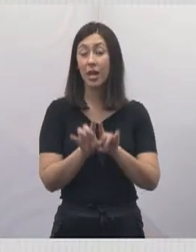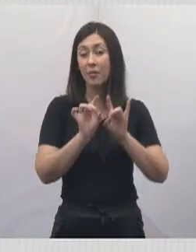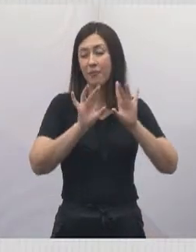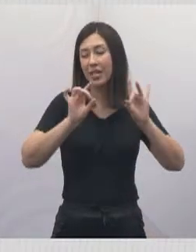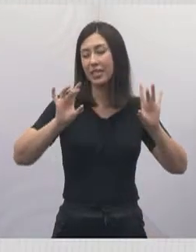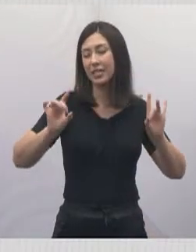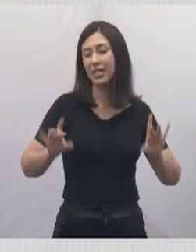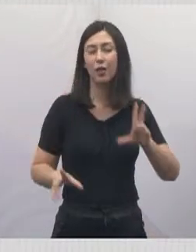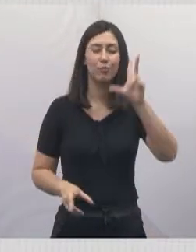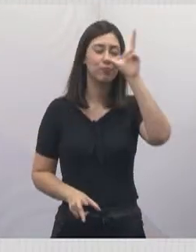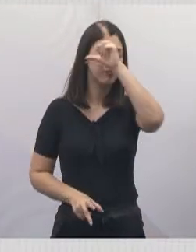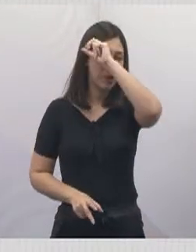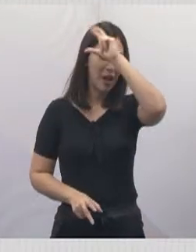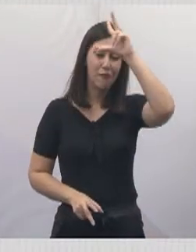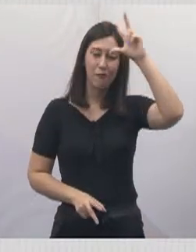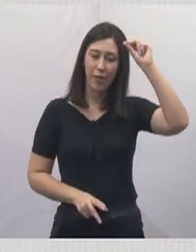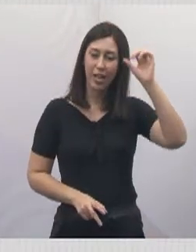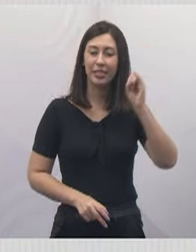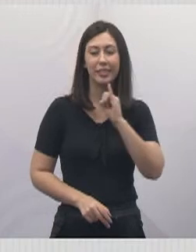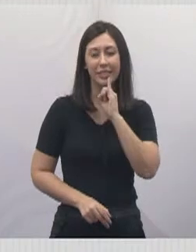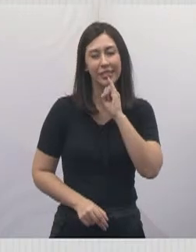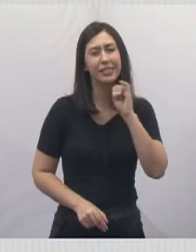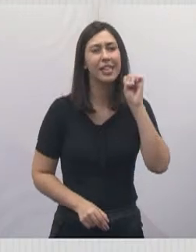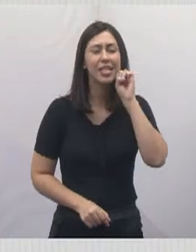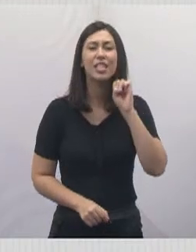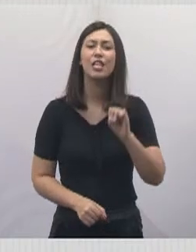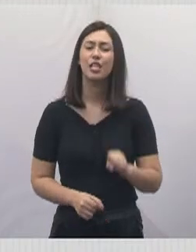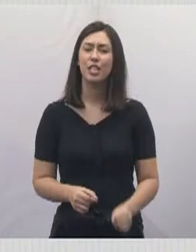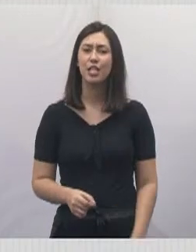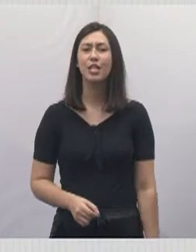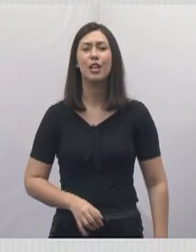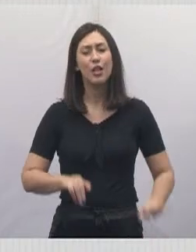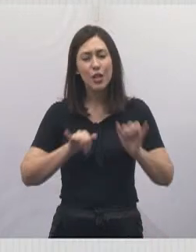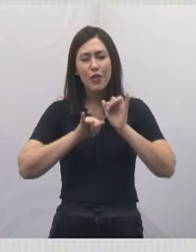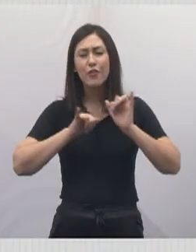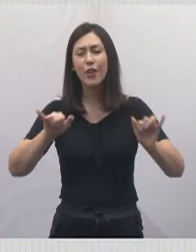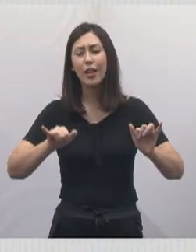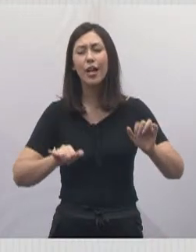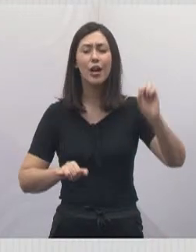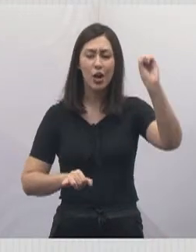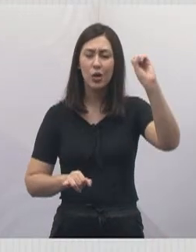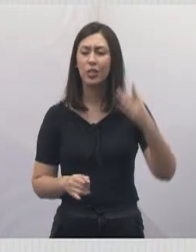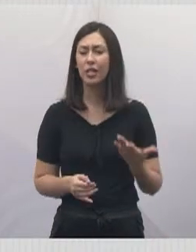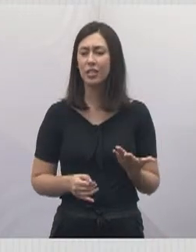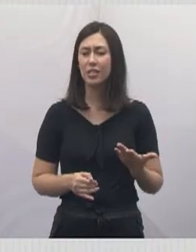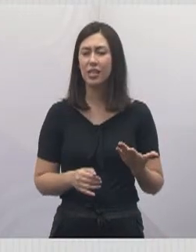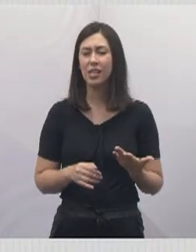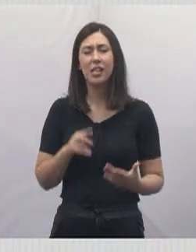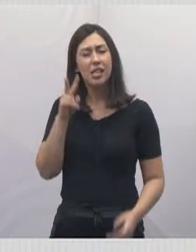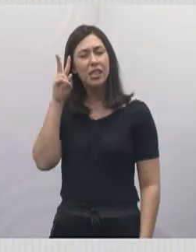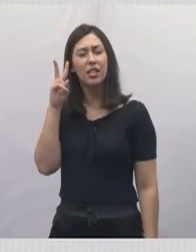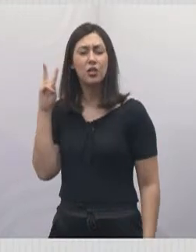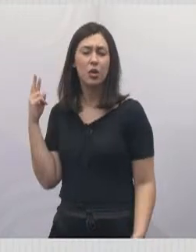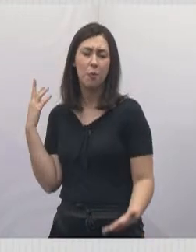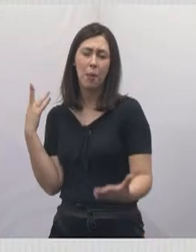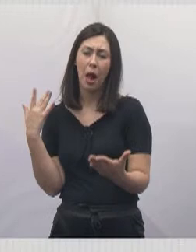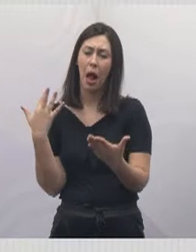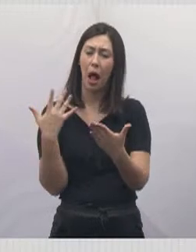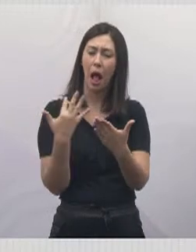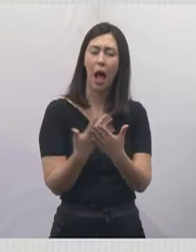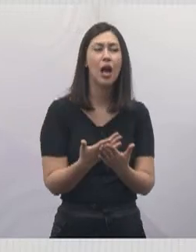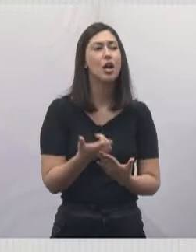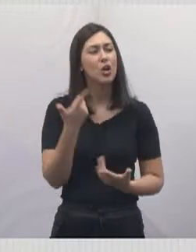o prefeito Isaías Santana, que honra com o seu compromisso. Historicamente, ele já é unânime, disparado na